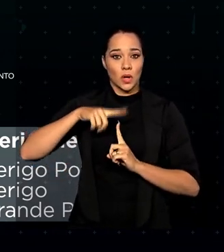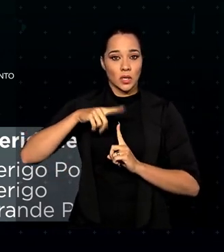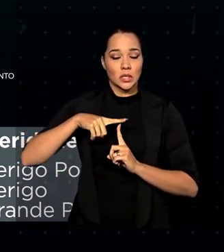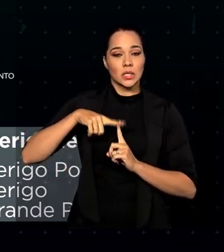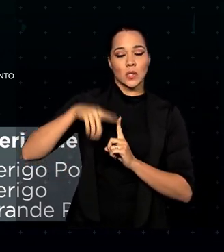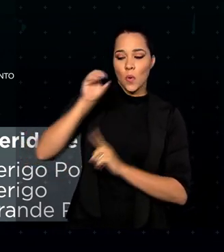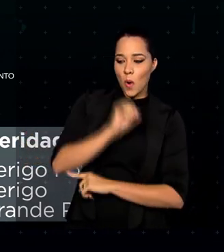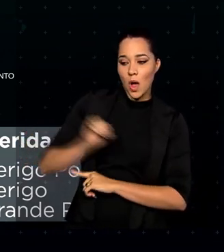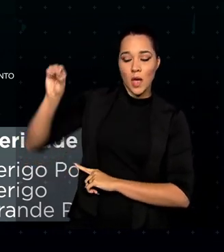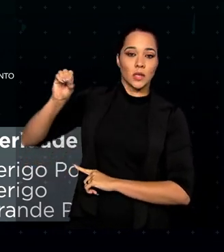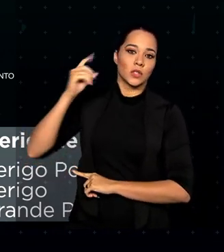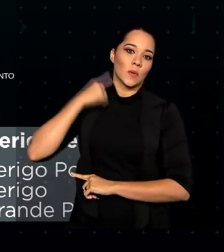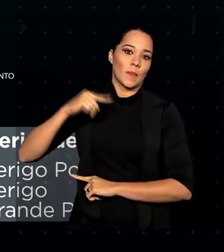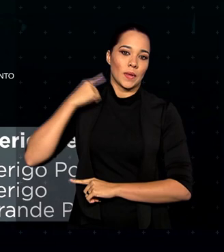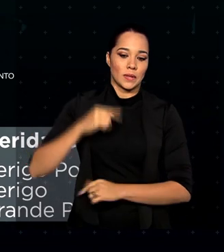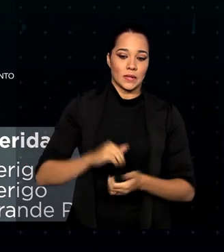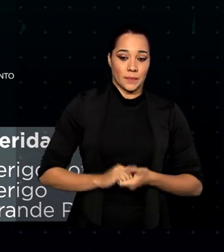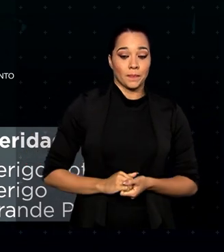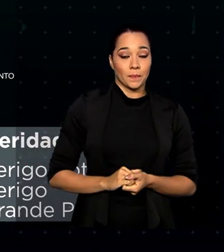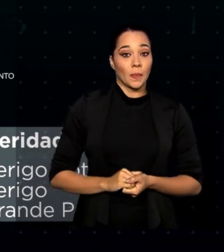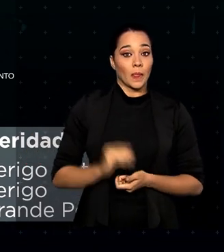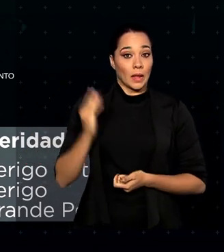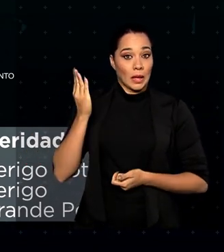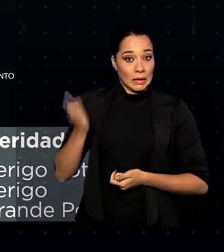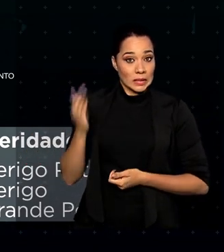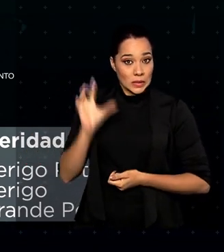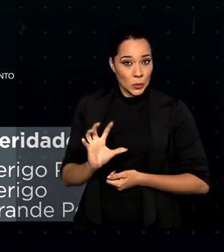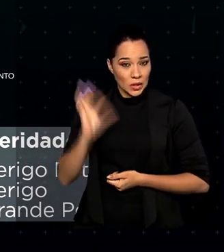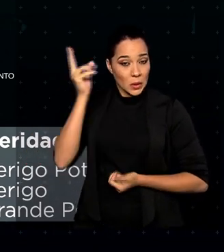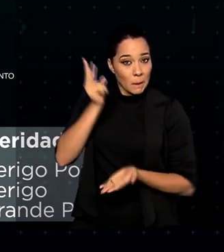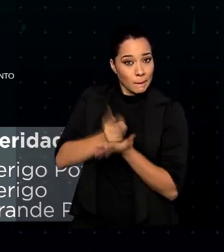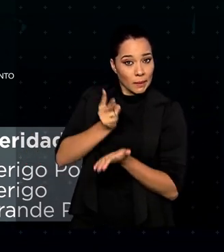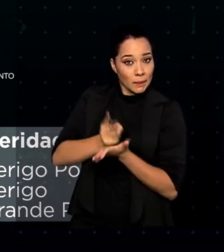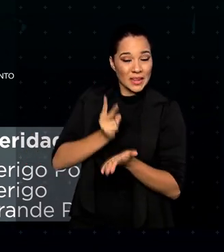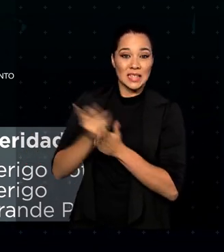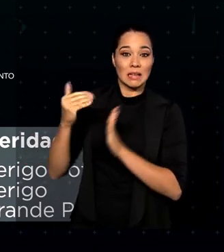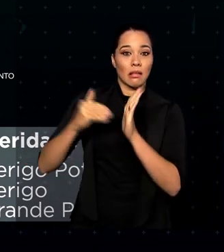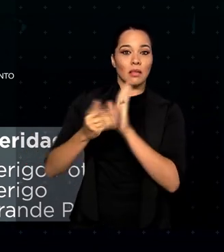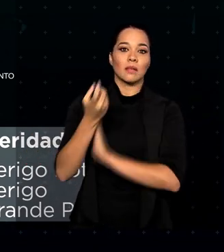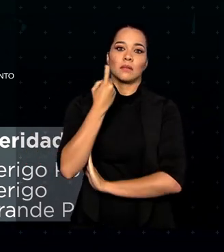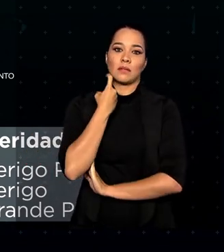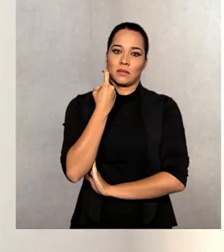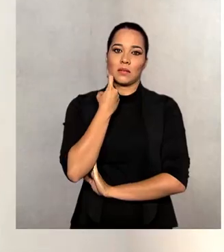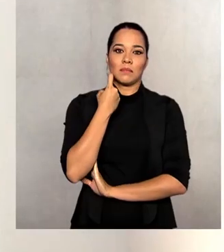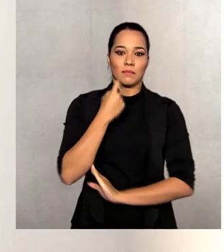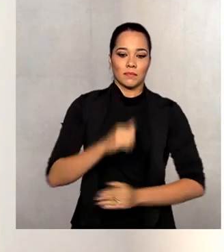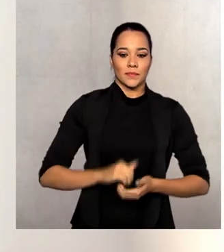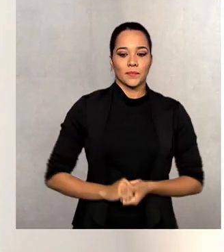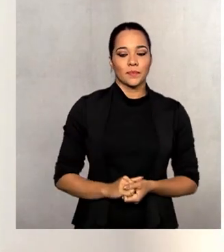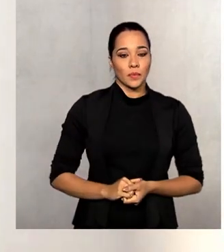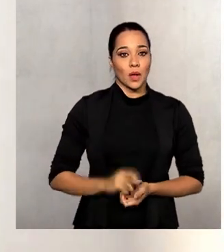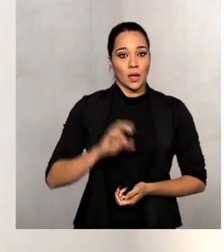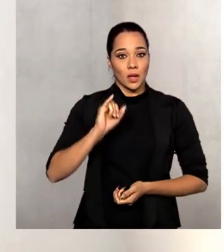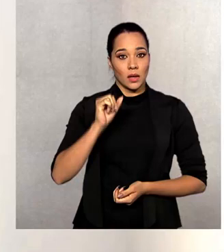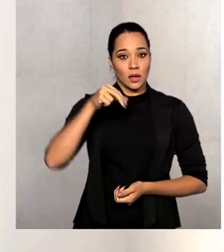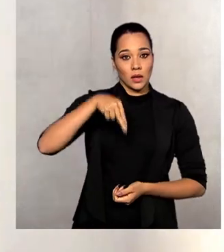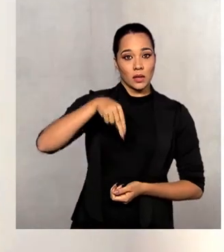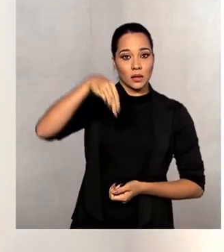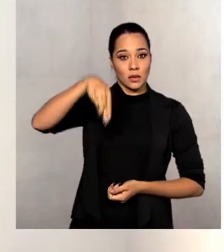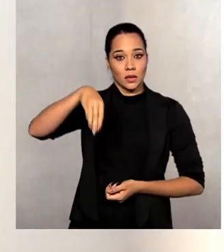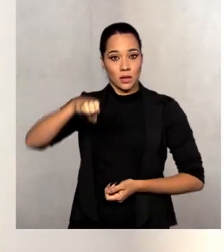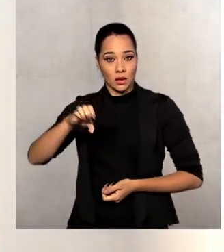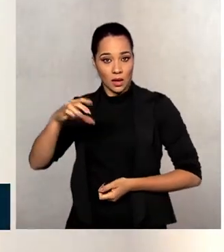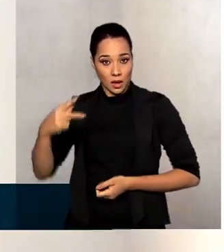e oeste de Minas Gerais. A previsão é que essa situação permaneça até sexta-feira. O Instituto Nacional de